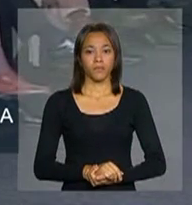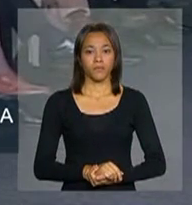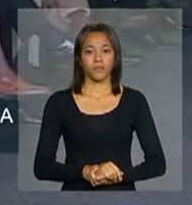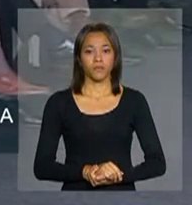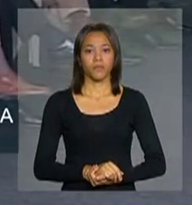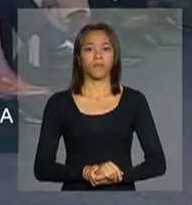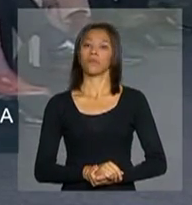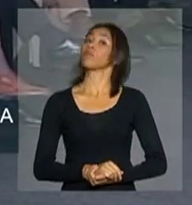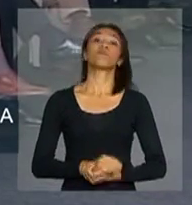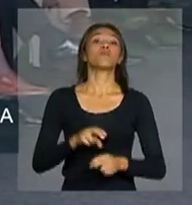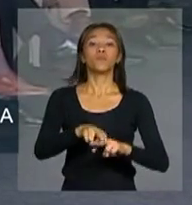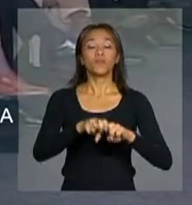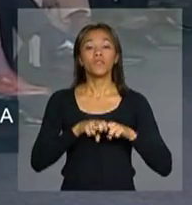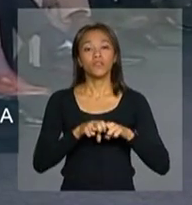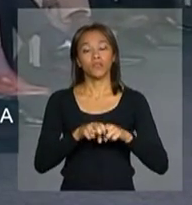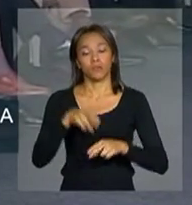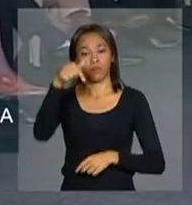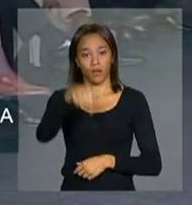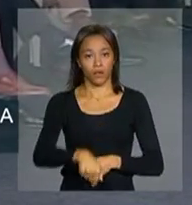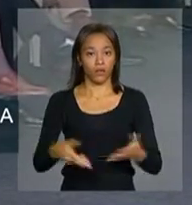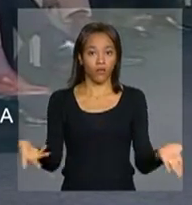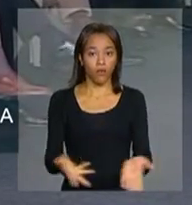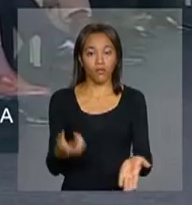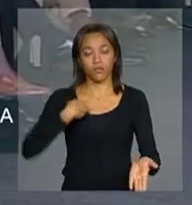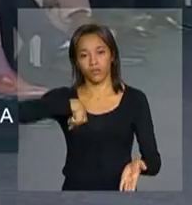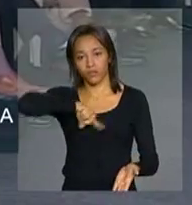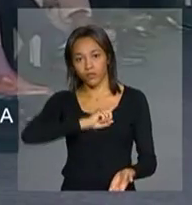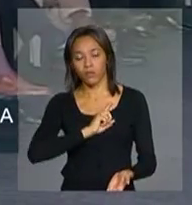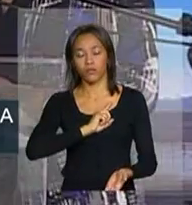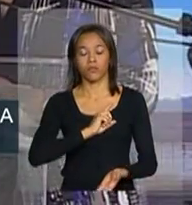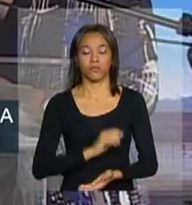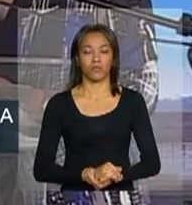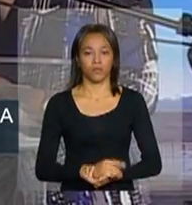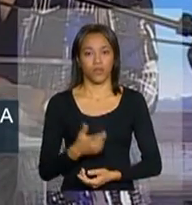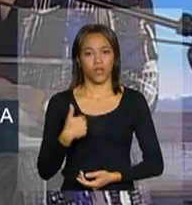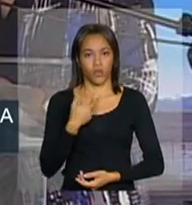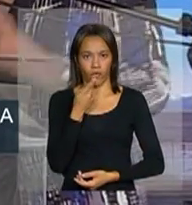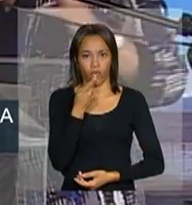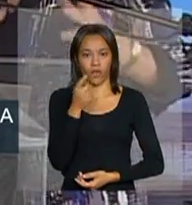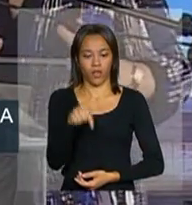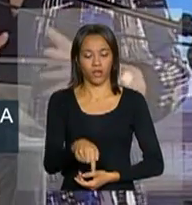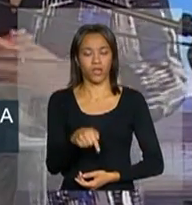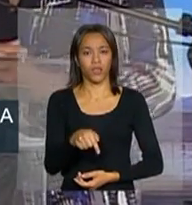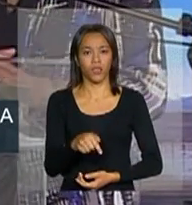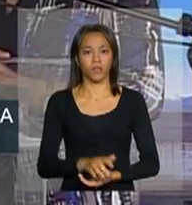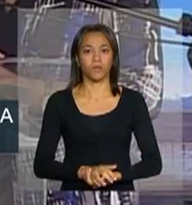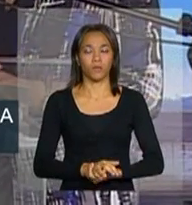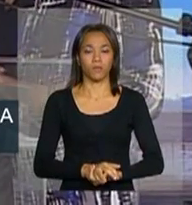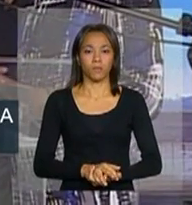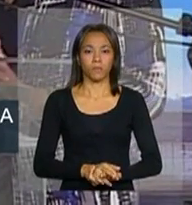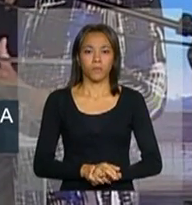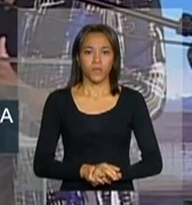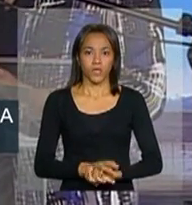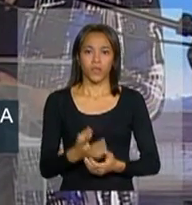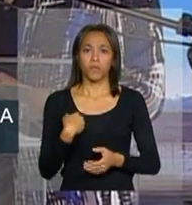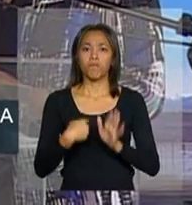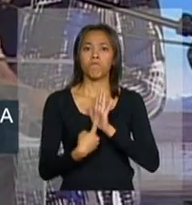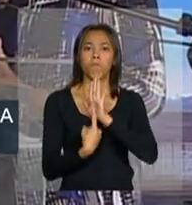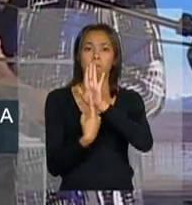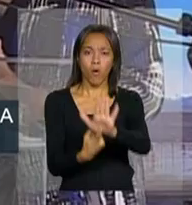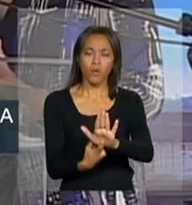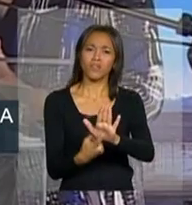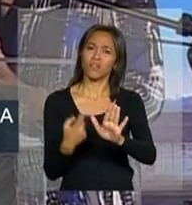Por isso, aqui hoje nós estamos, eu diria assim, na encruzilhada que mostra